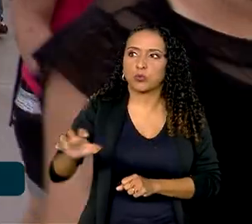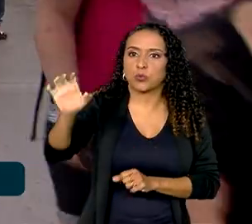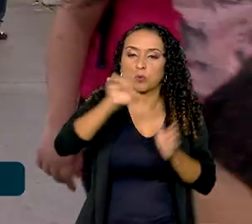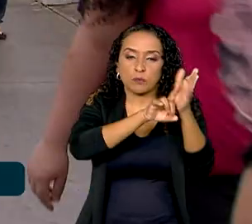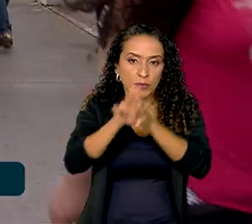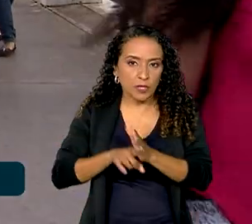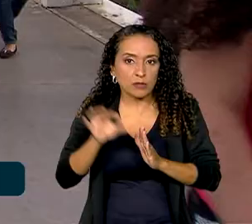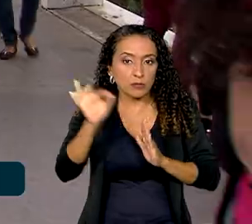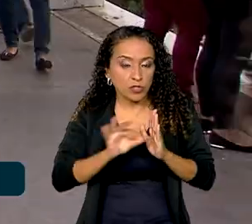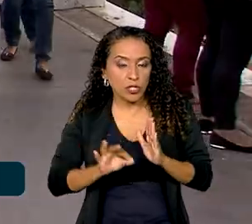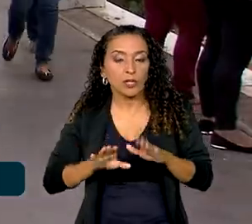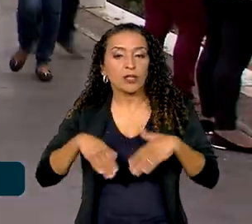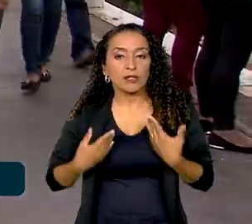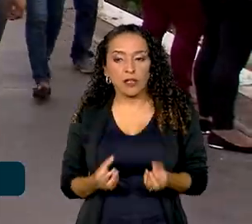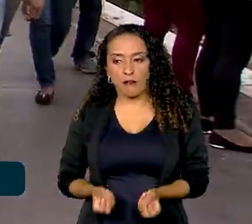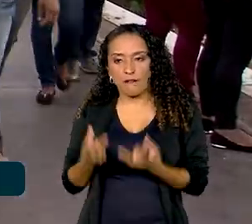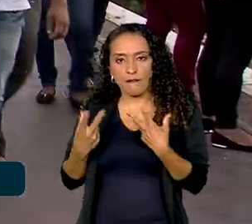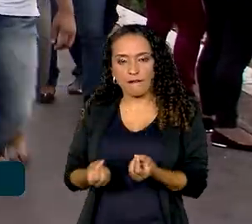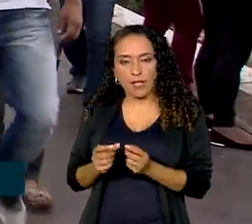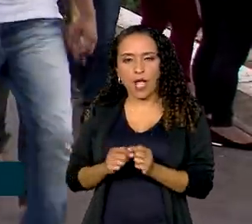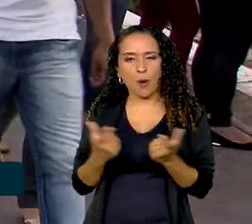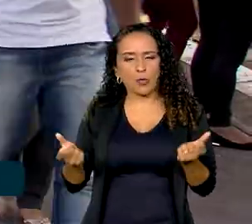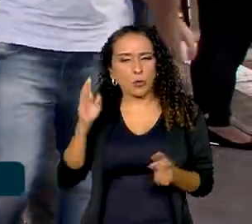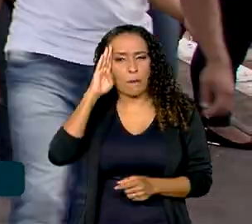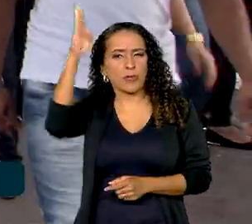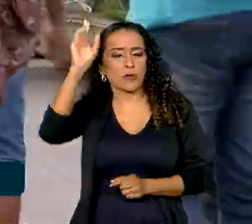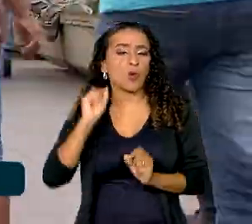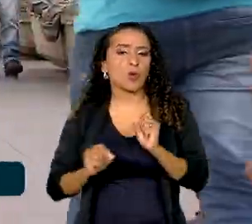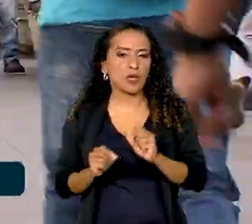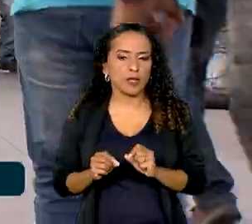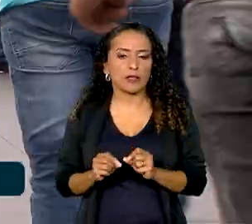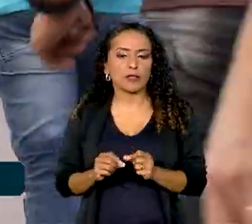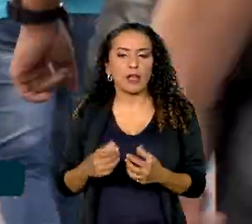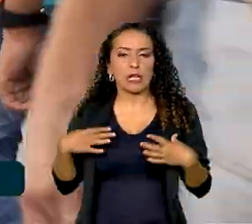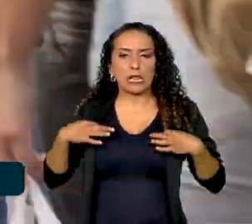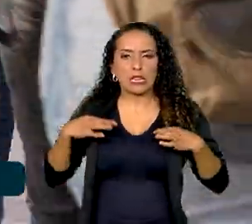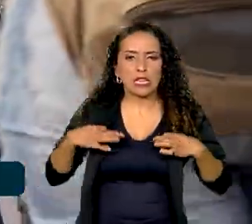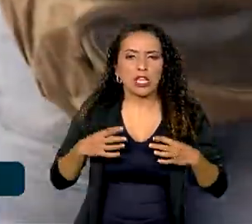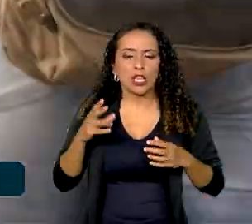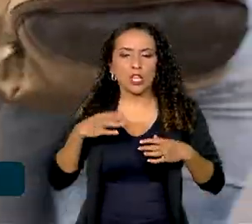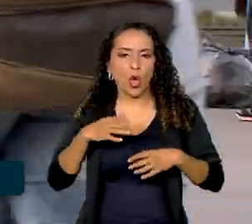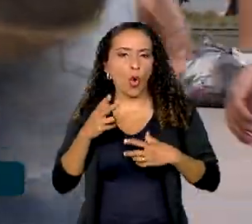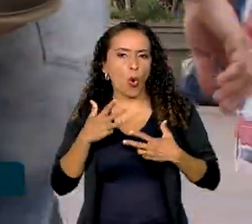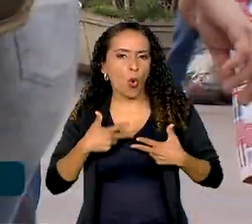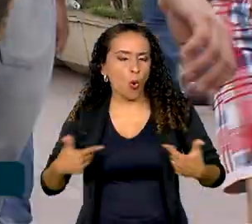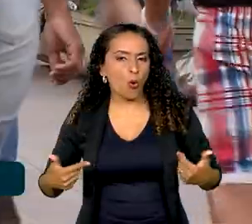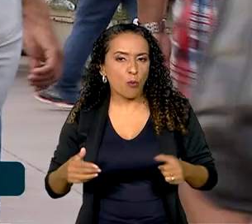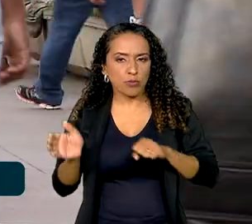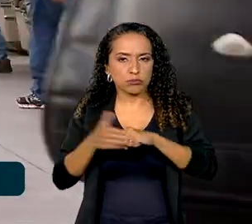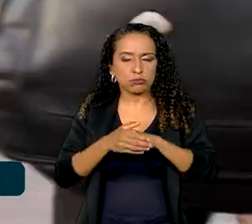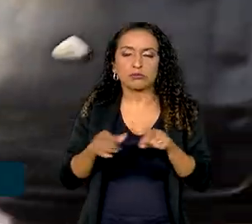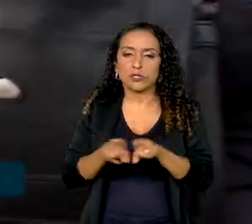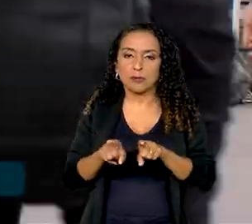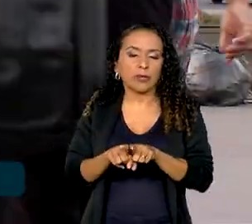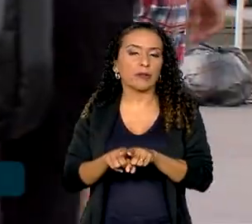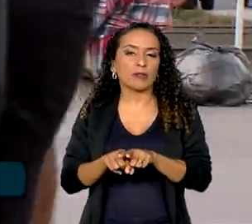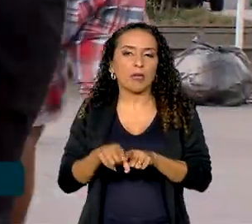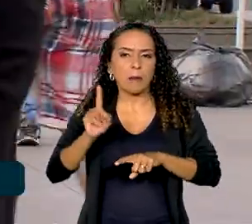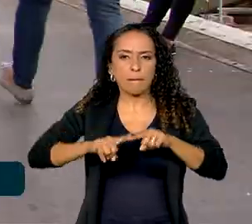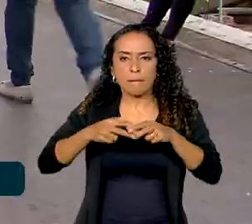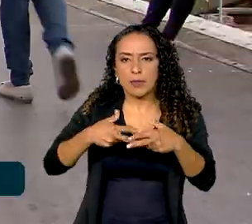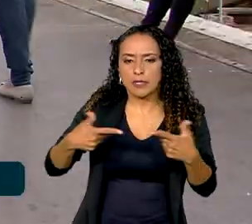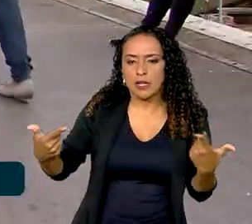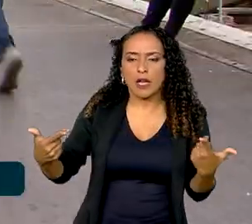pelo IBGE. Então, as vendas aumentaram principalmente os destaques em tecidos, vestuário e calçados, e também em